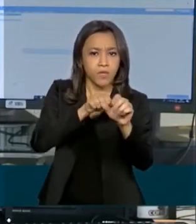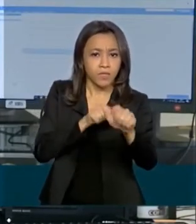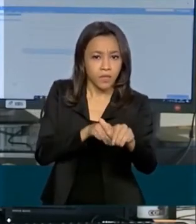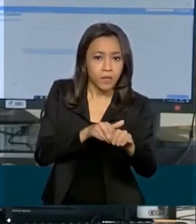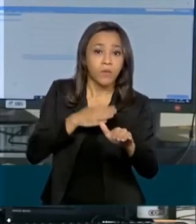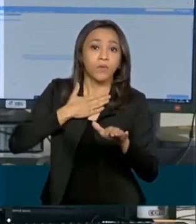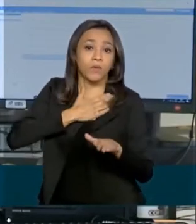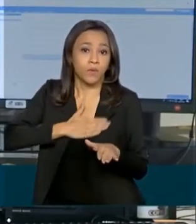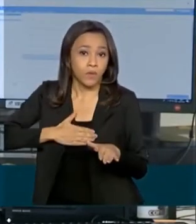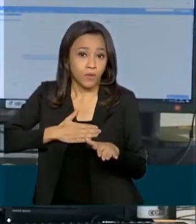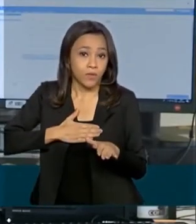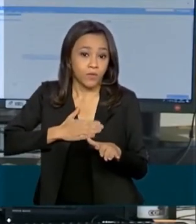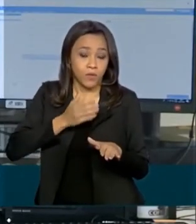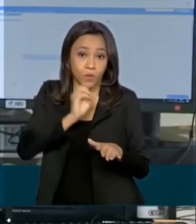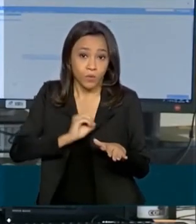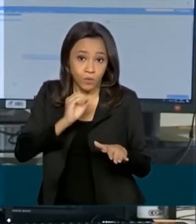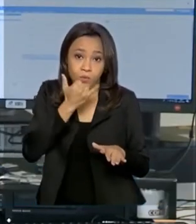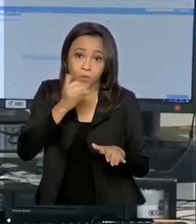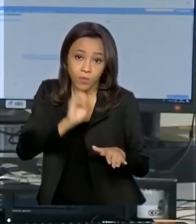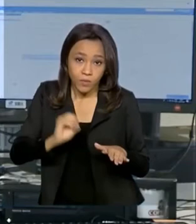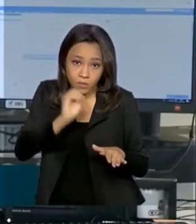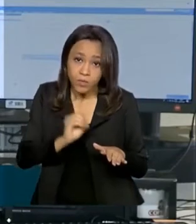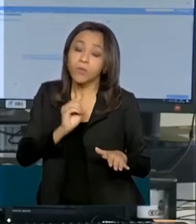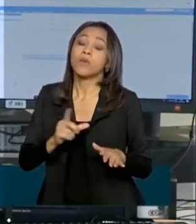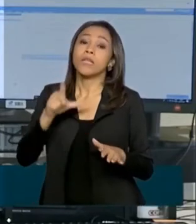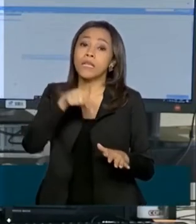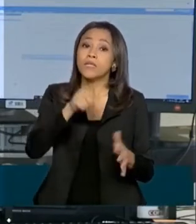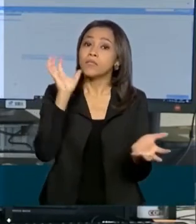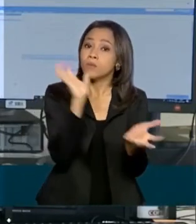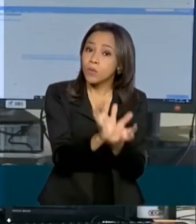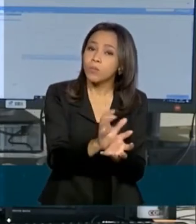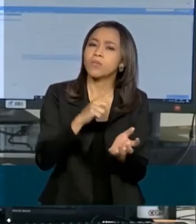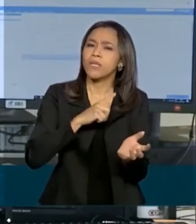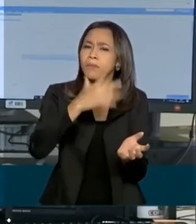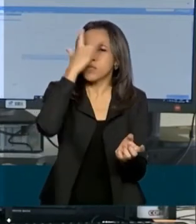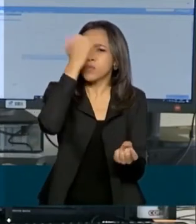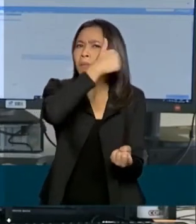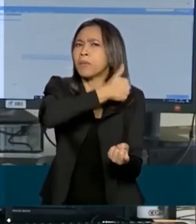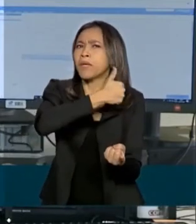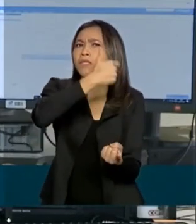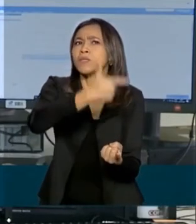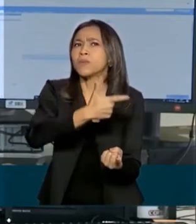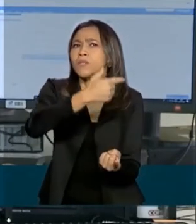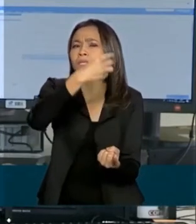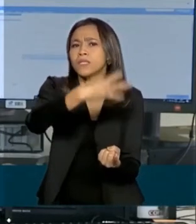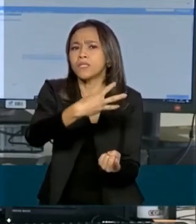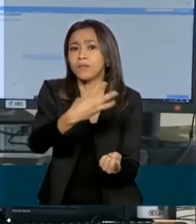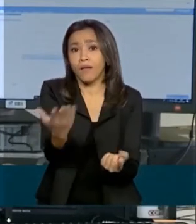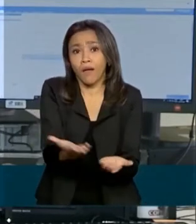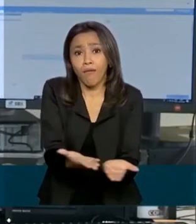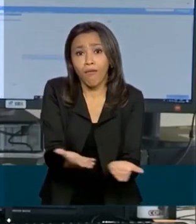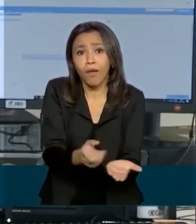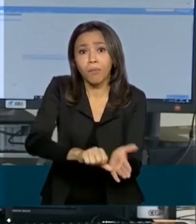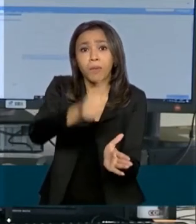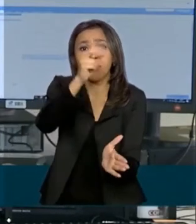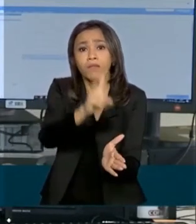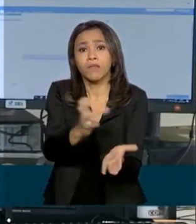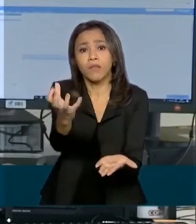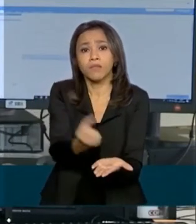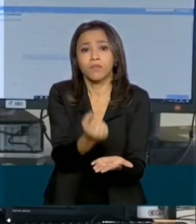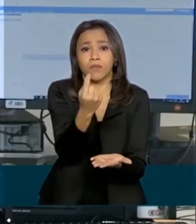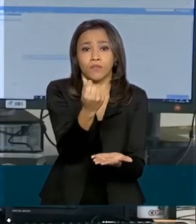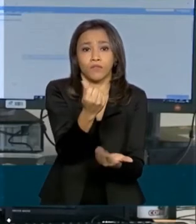outubro. Nesse grupo, tem gente da terceira parcela, da segunda e que está recebendo o auxílio emergencial pela primeira vez.